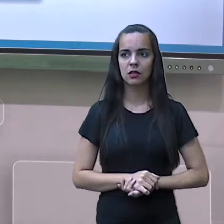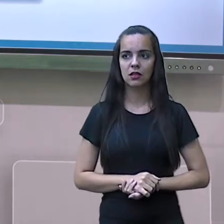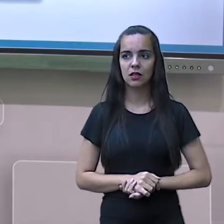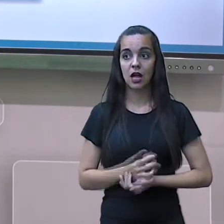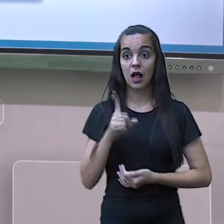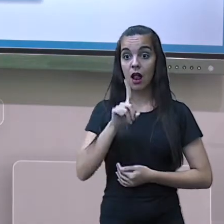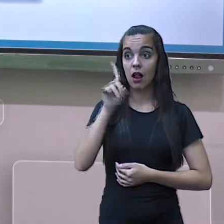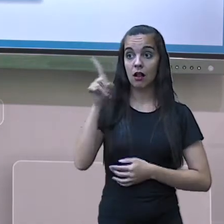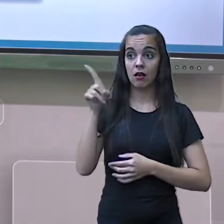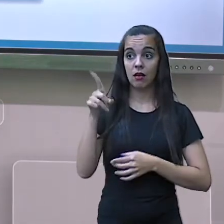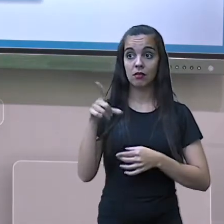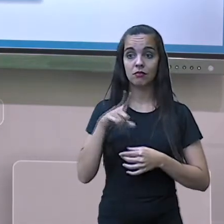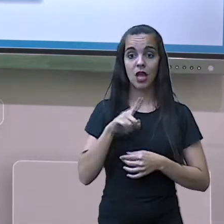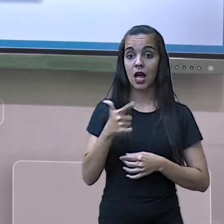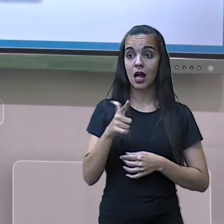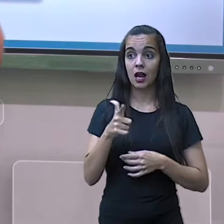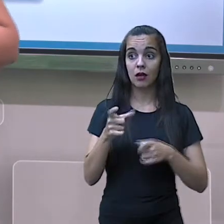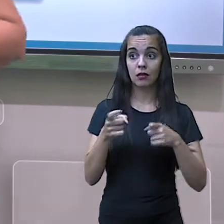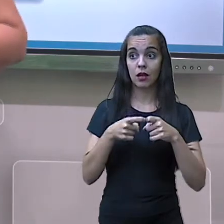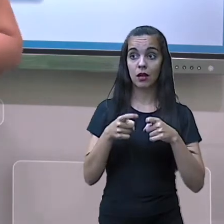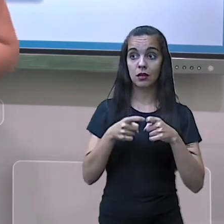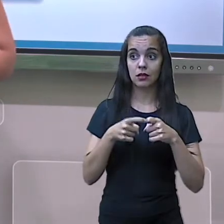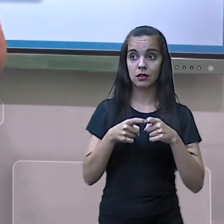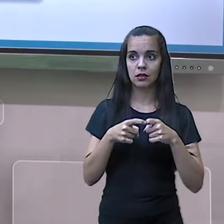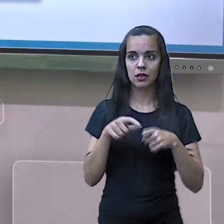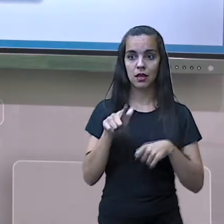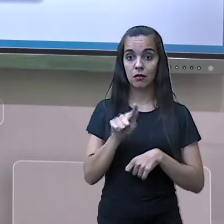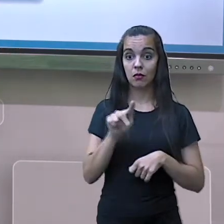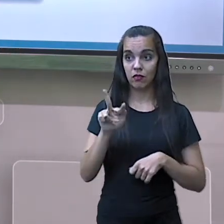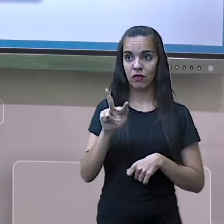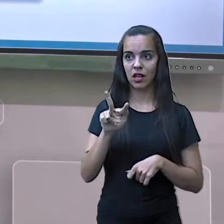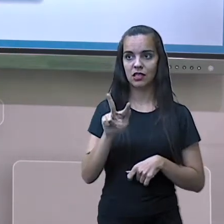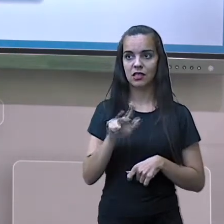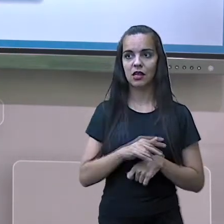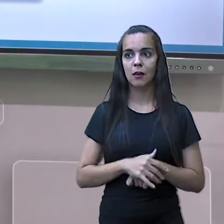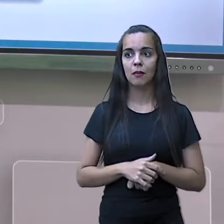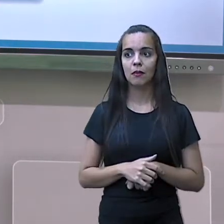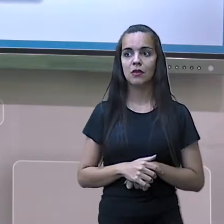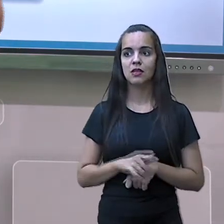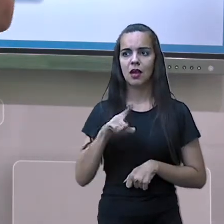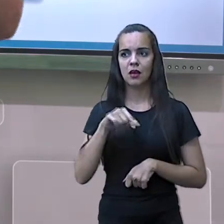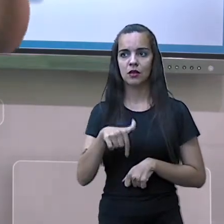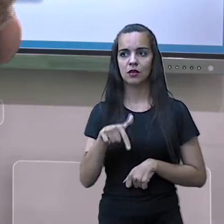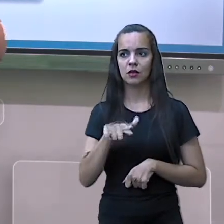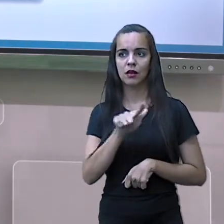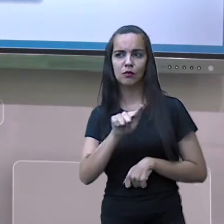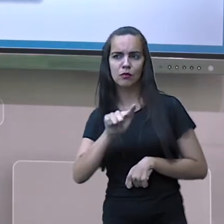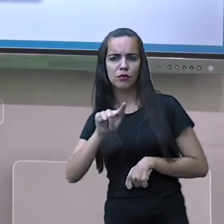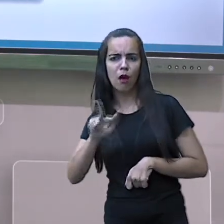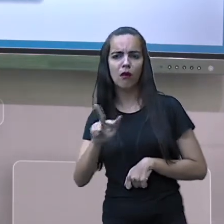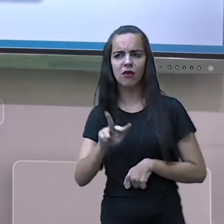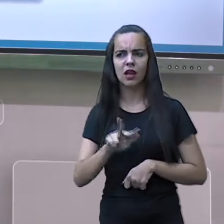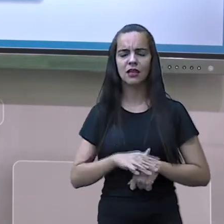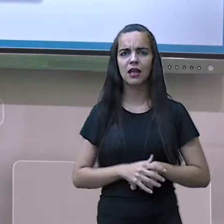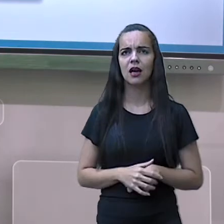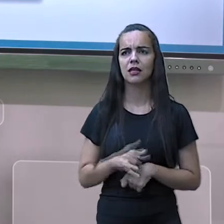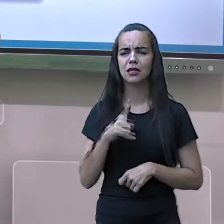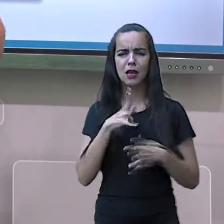lá, ela não tem. Ela disse, não, eu vou em Valadares, porque Valadares tem muitos médicos.